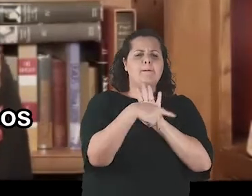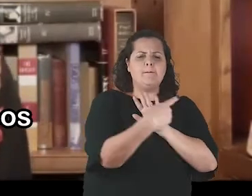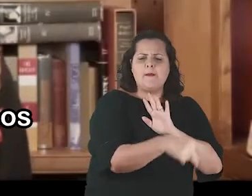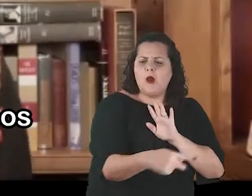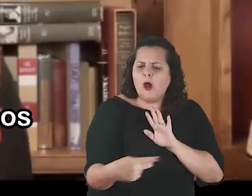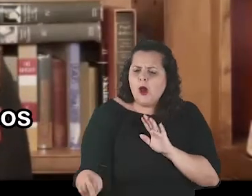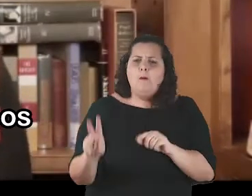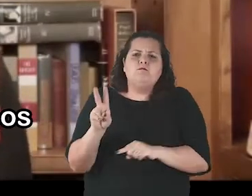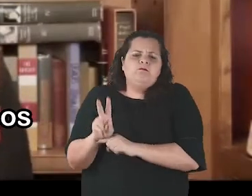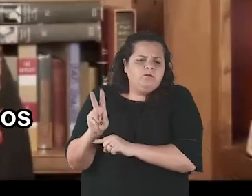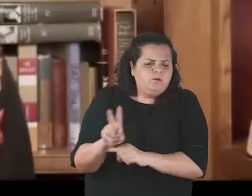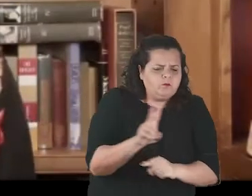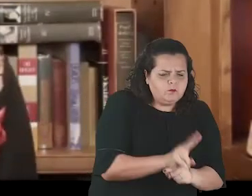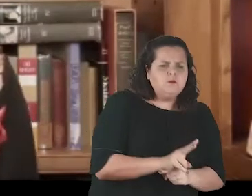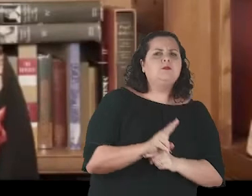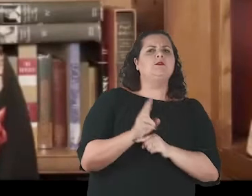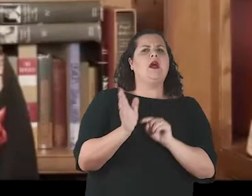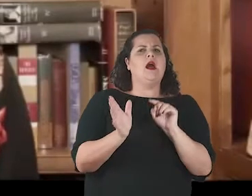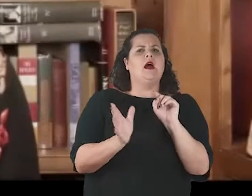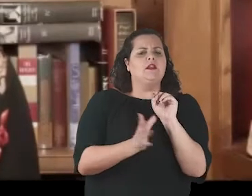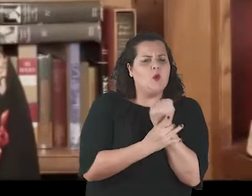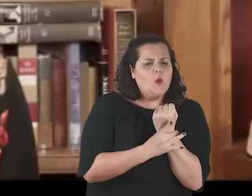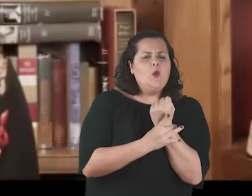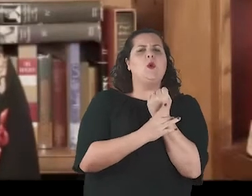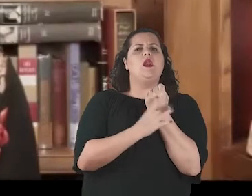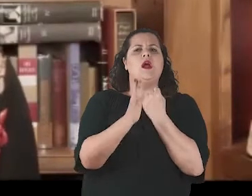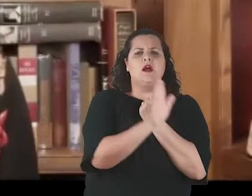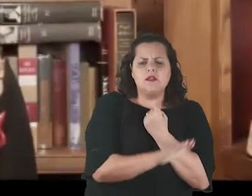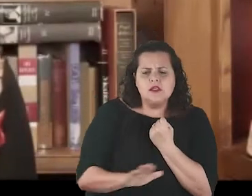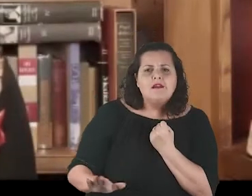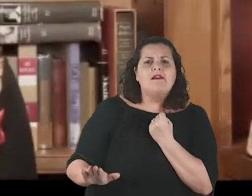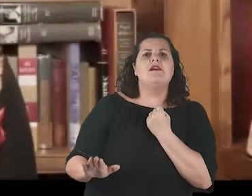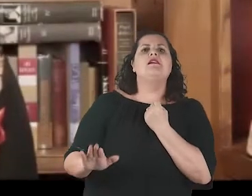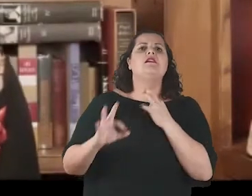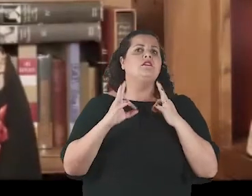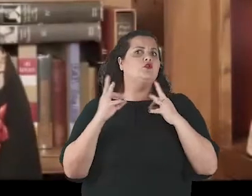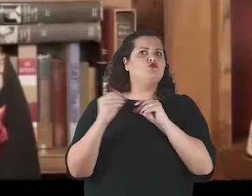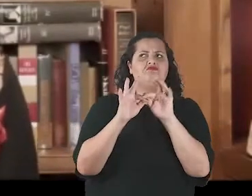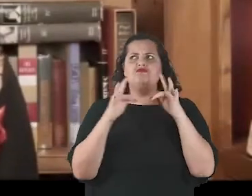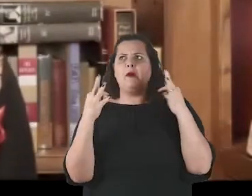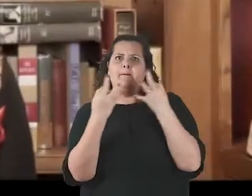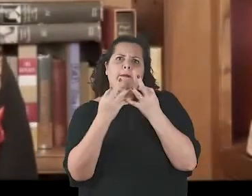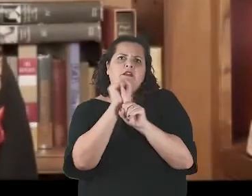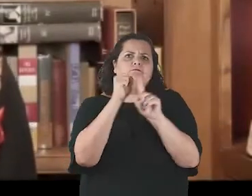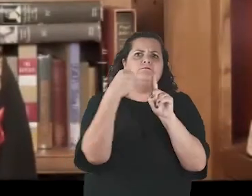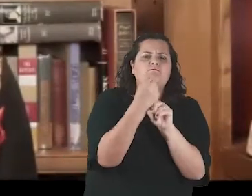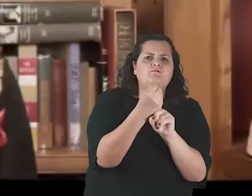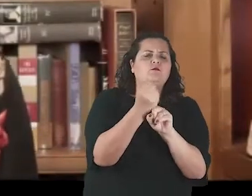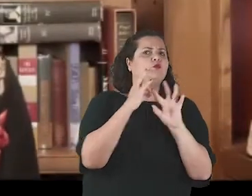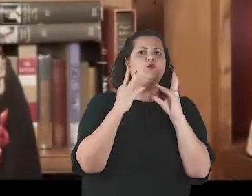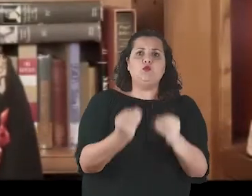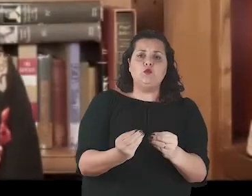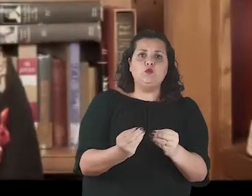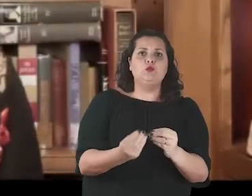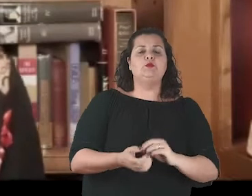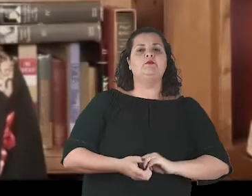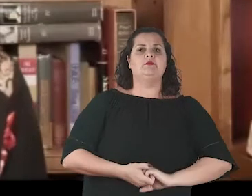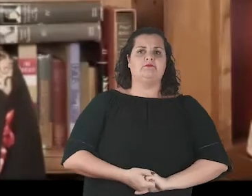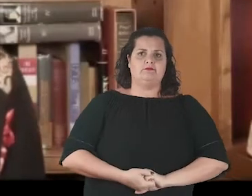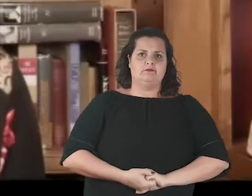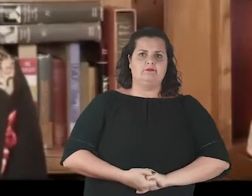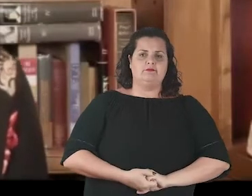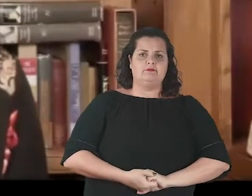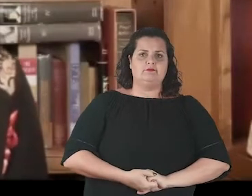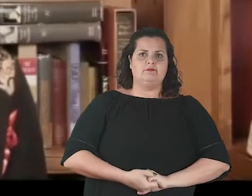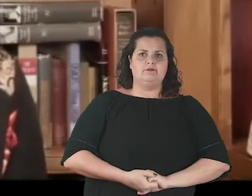nacionais ao redor do mundo reconheceram os direitos únicos das crianças à proteção, à educação, à